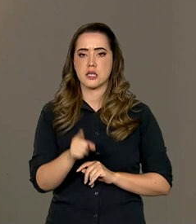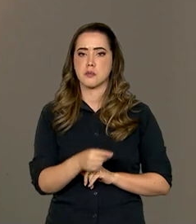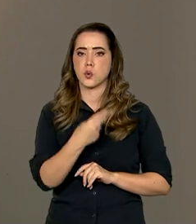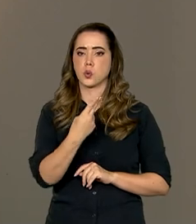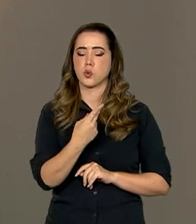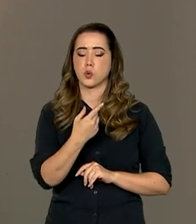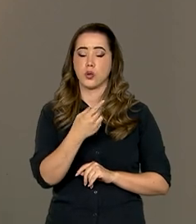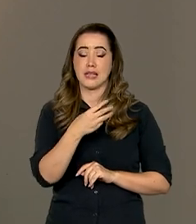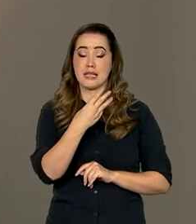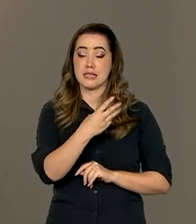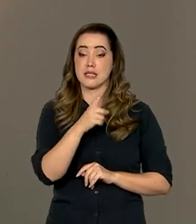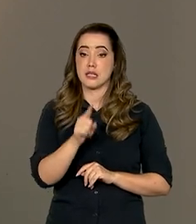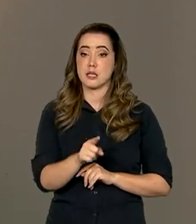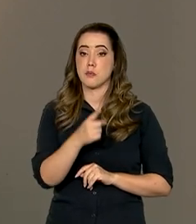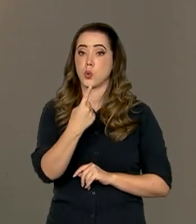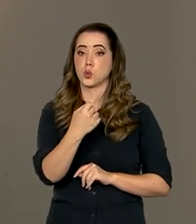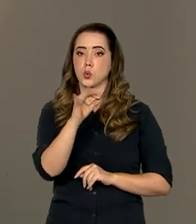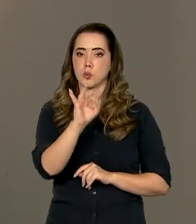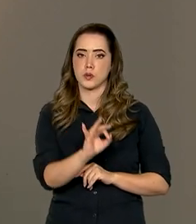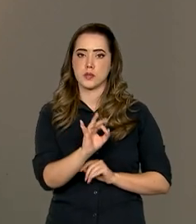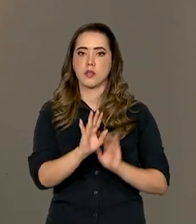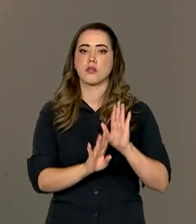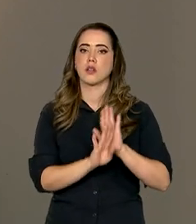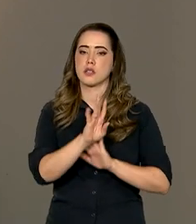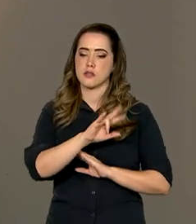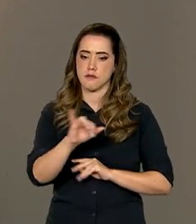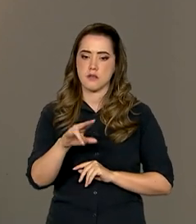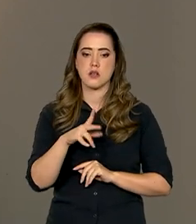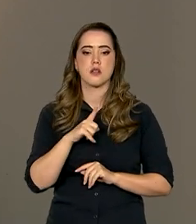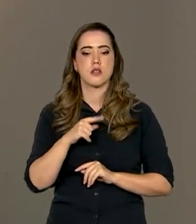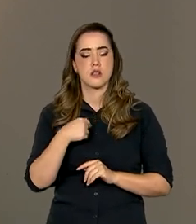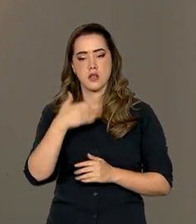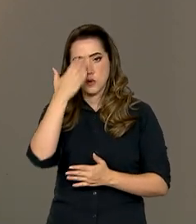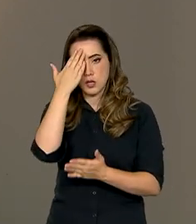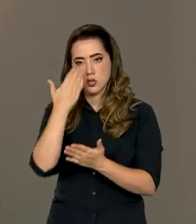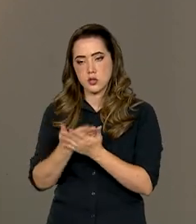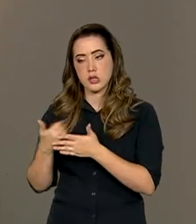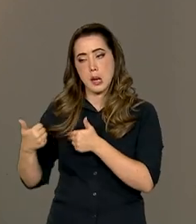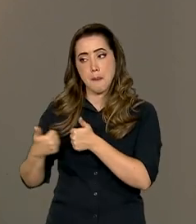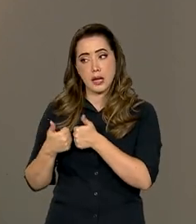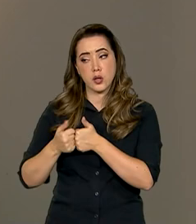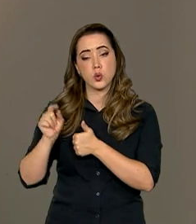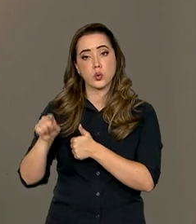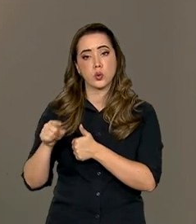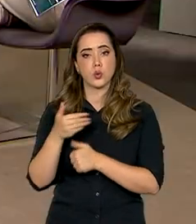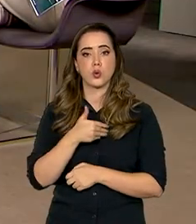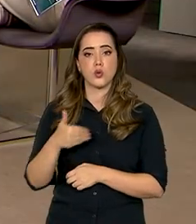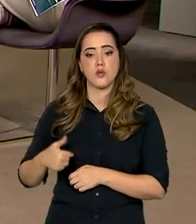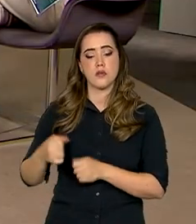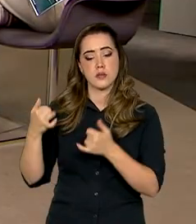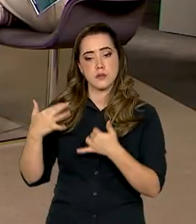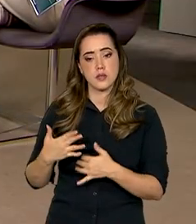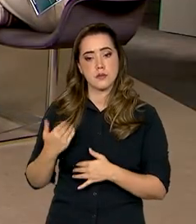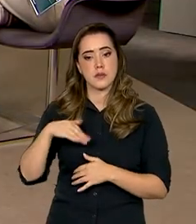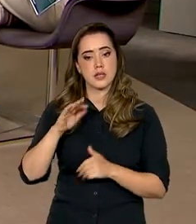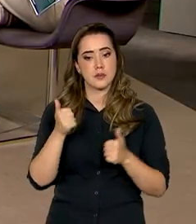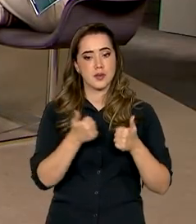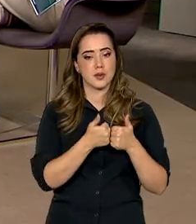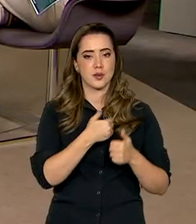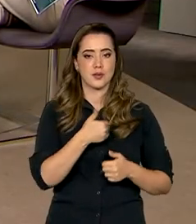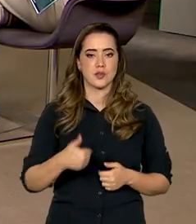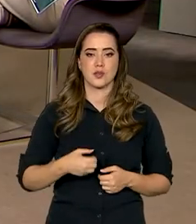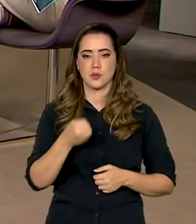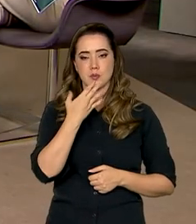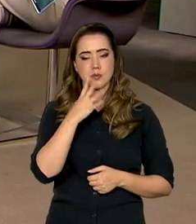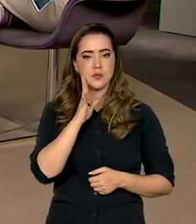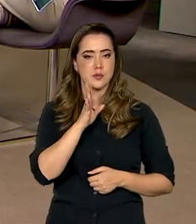Então, está muito próximo do que o governo fala e, realmente, eu acredito, está mais para o governo do que a previsão do UFOP. Que bom. Obrigada